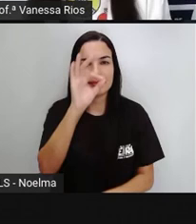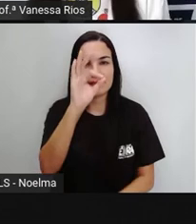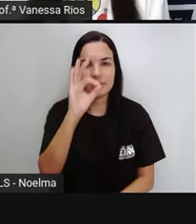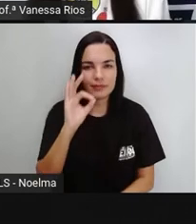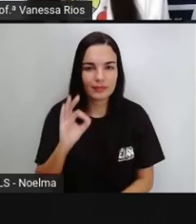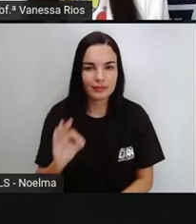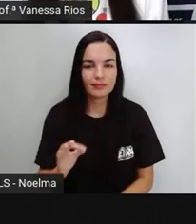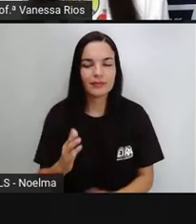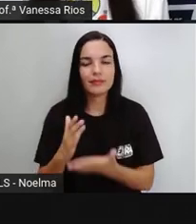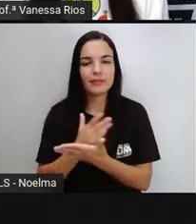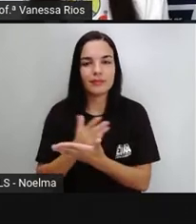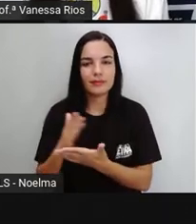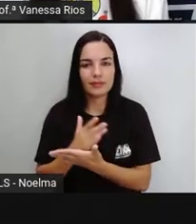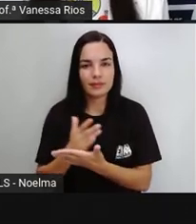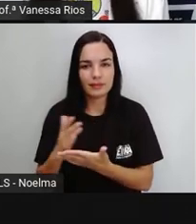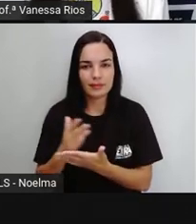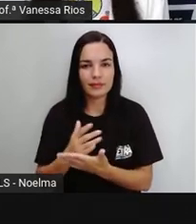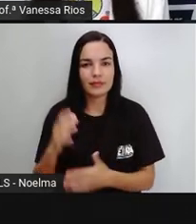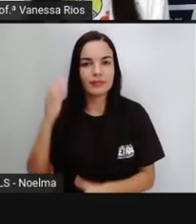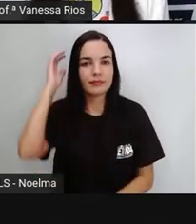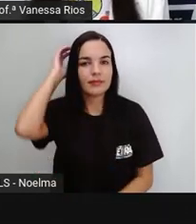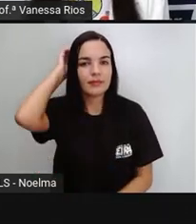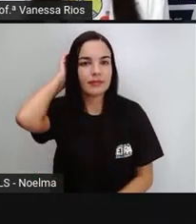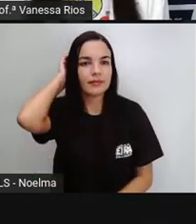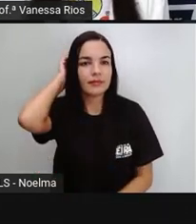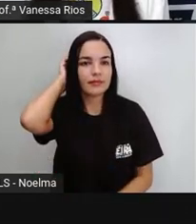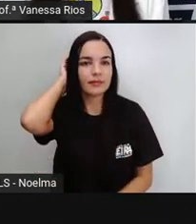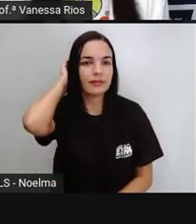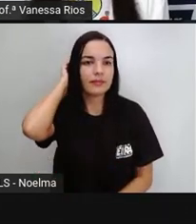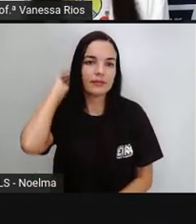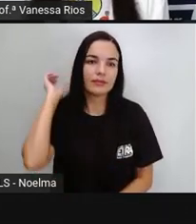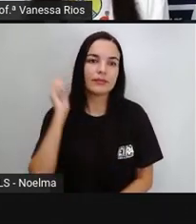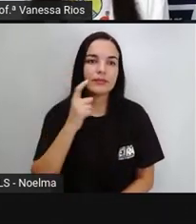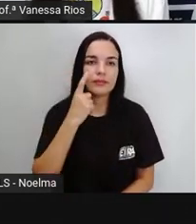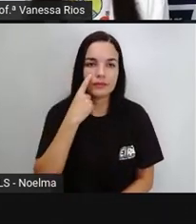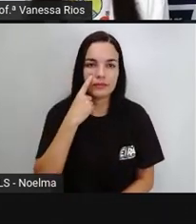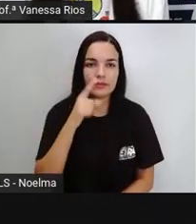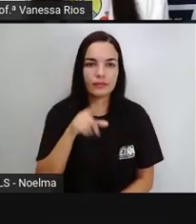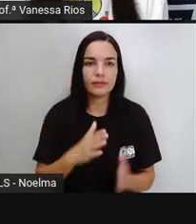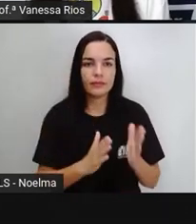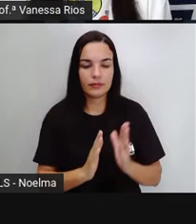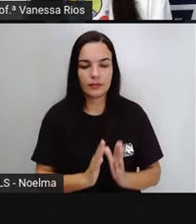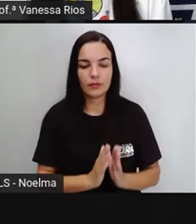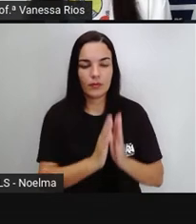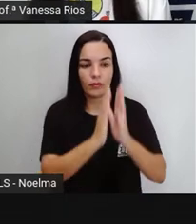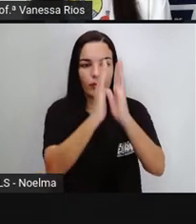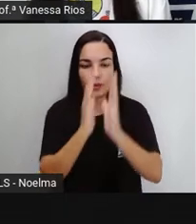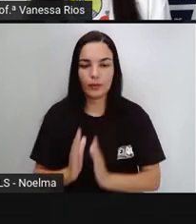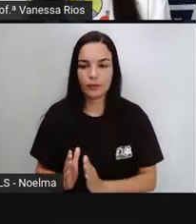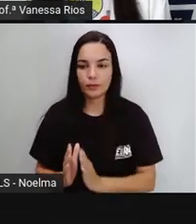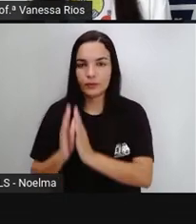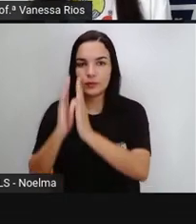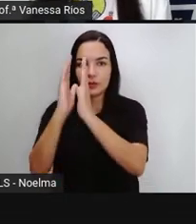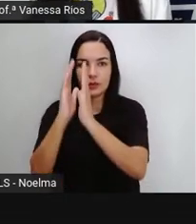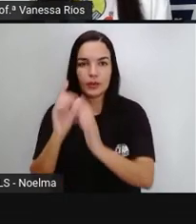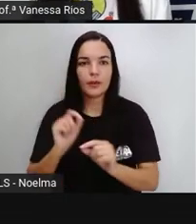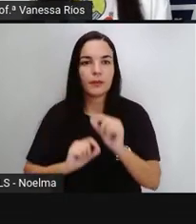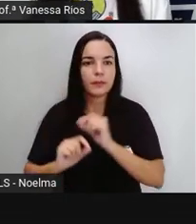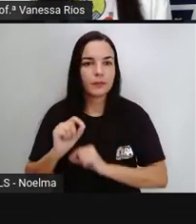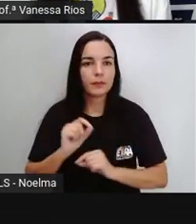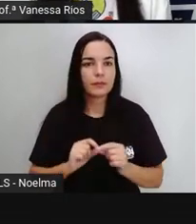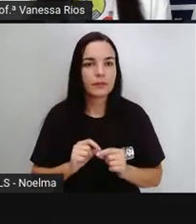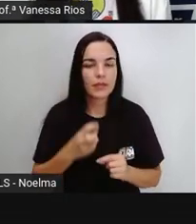parte de um todo. Nesse caso aqui, local inicial de ocorrência das doenças aí, é